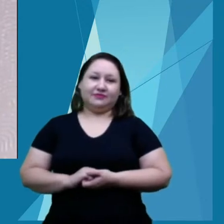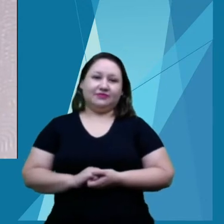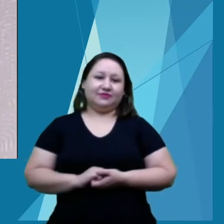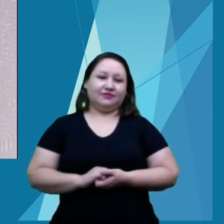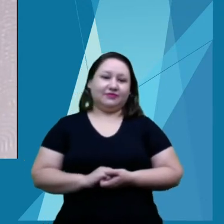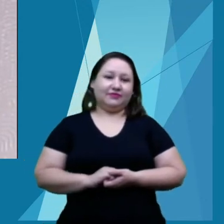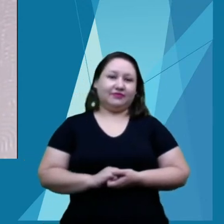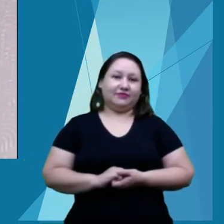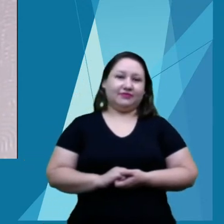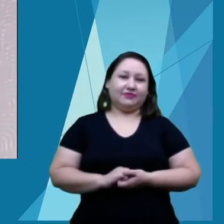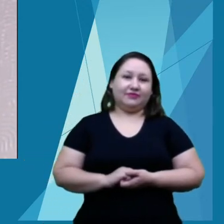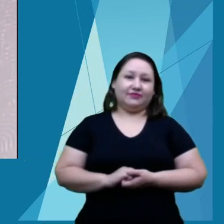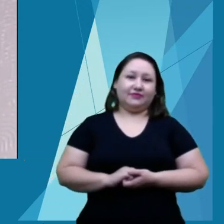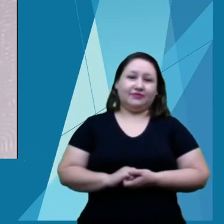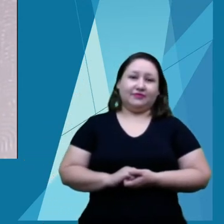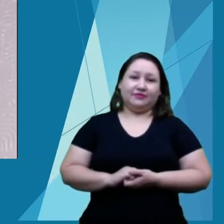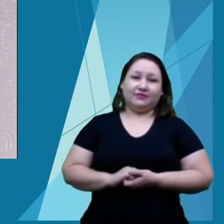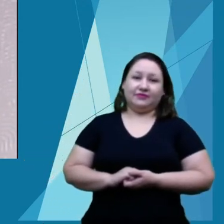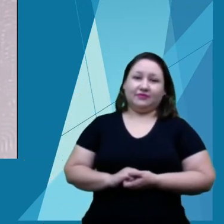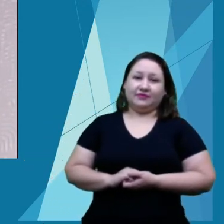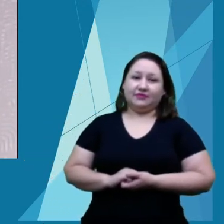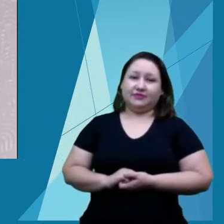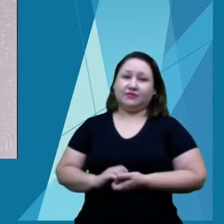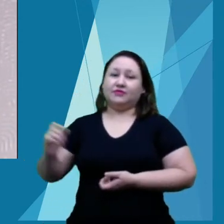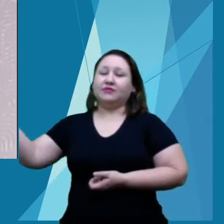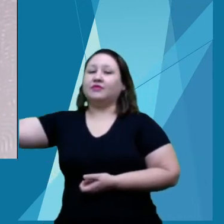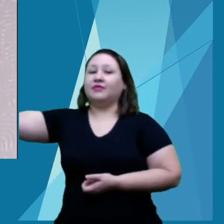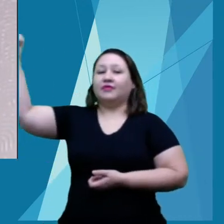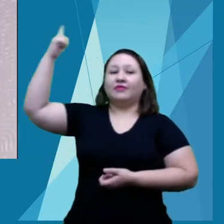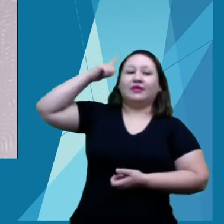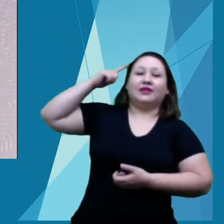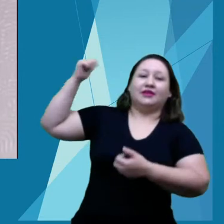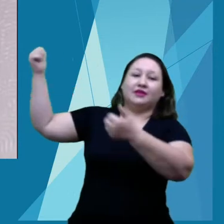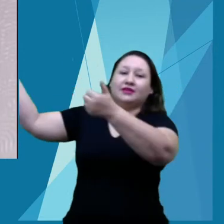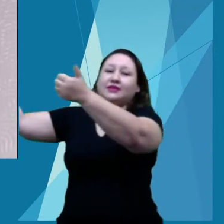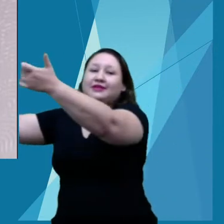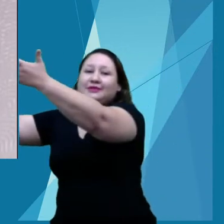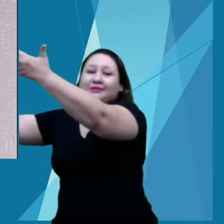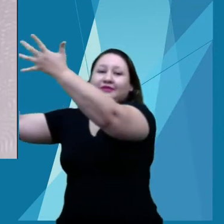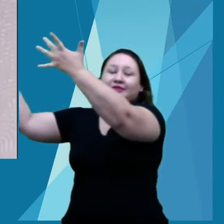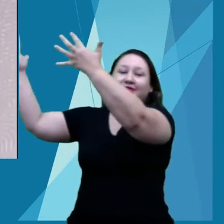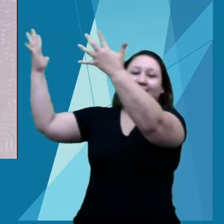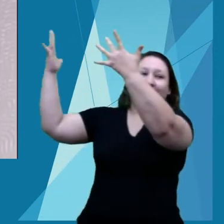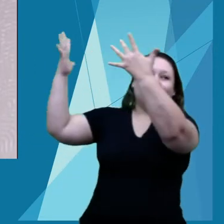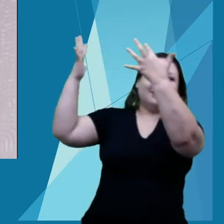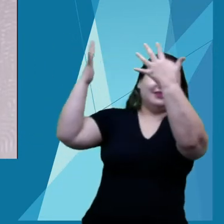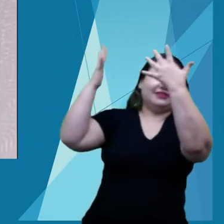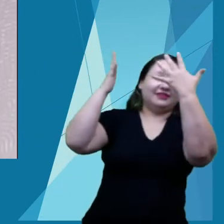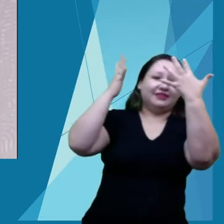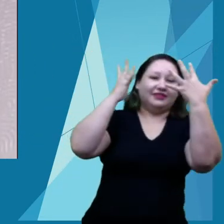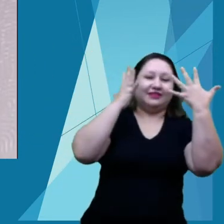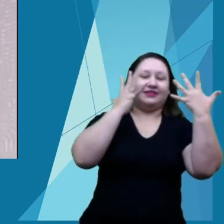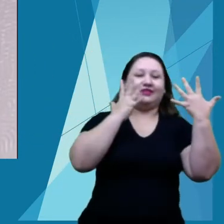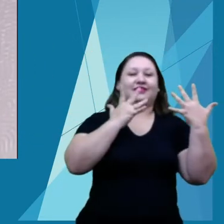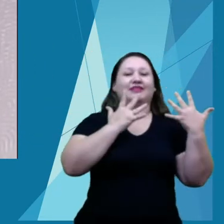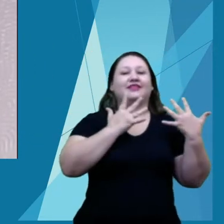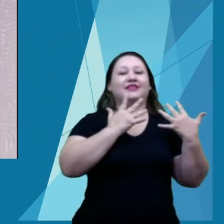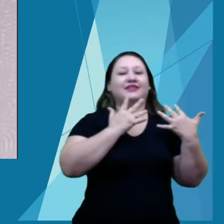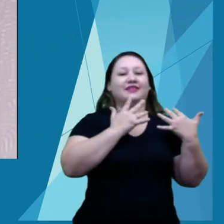vem com amor Enche ao peito de cada